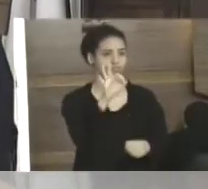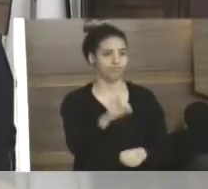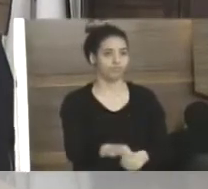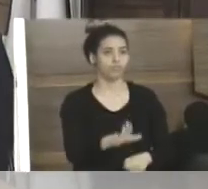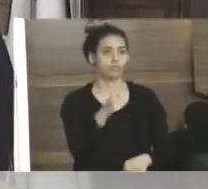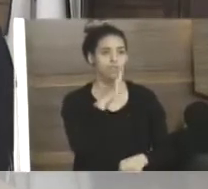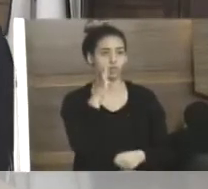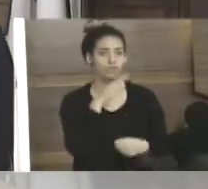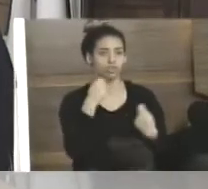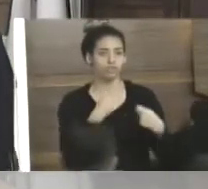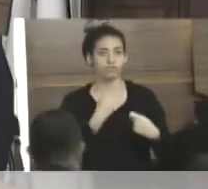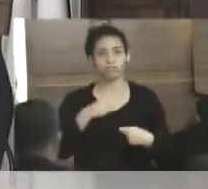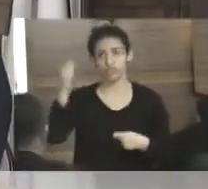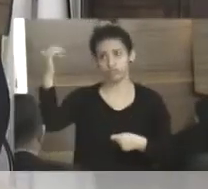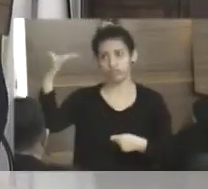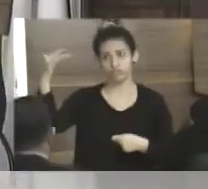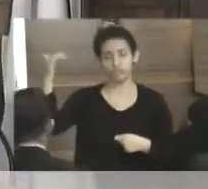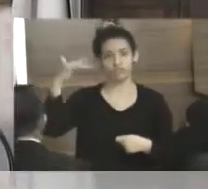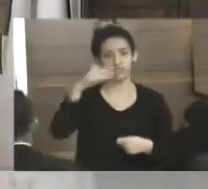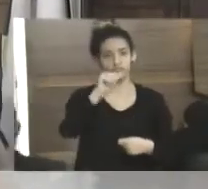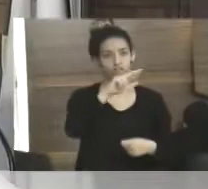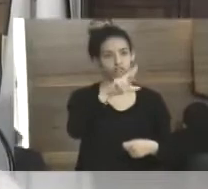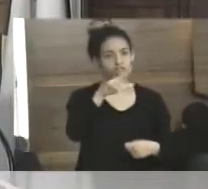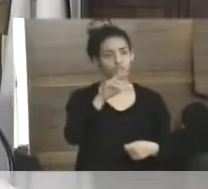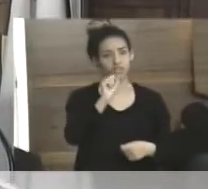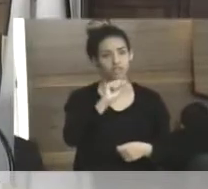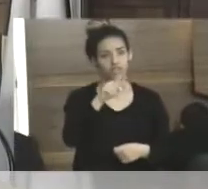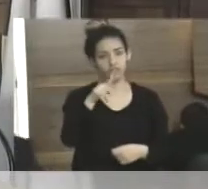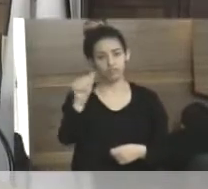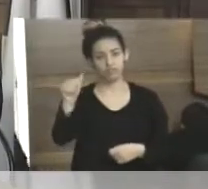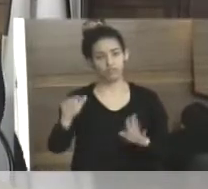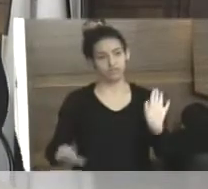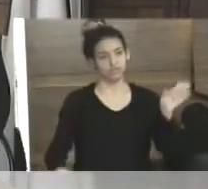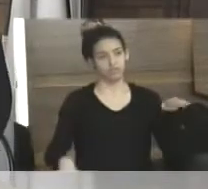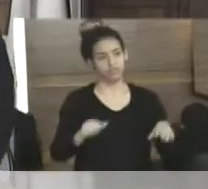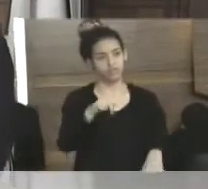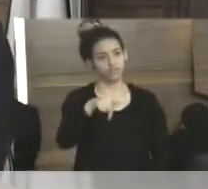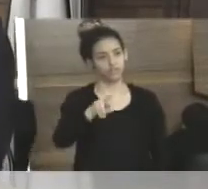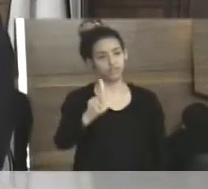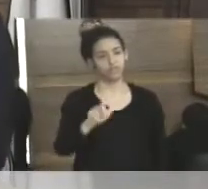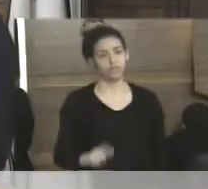urgentemente, um aparelho de ar-condicionado para a sala de vacinas do ESF da Praia do Anil.